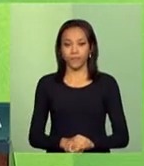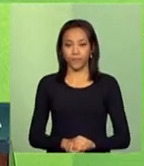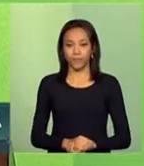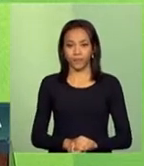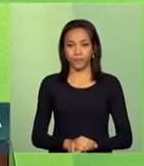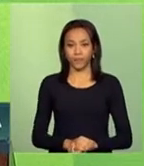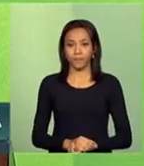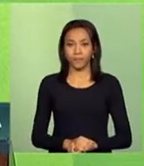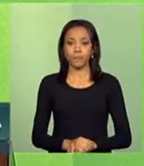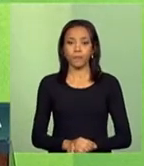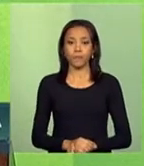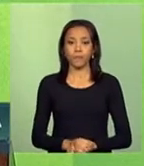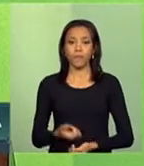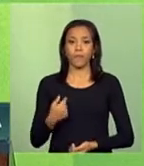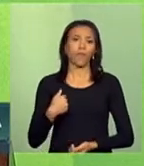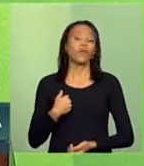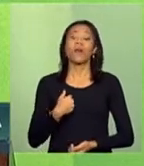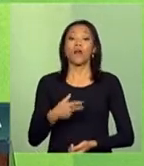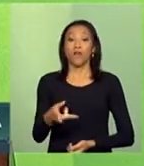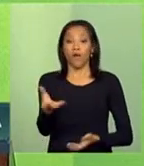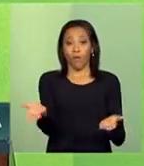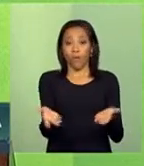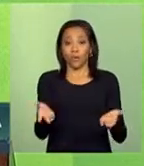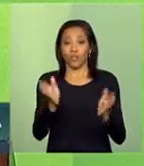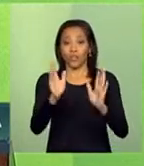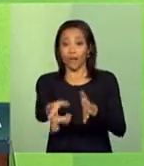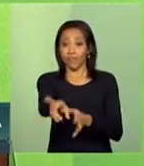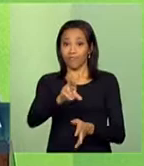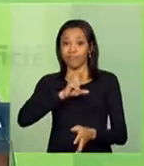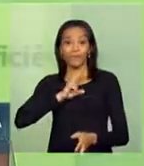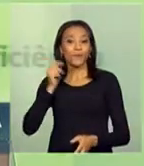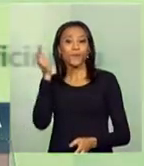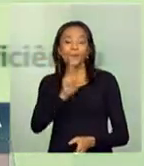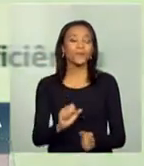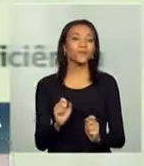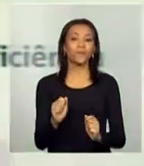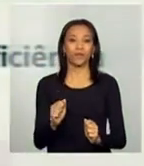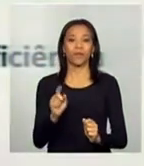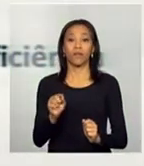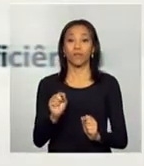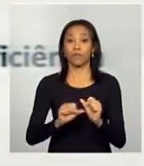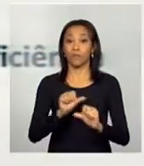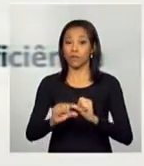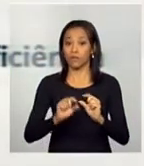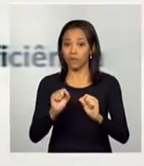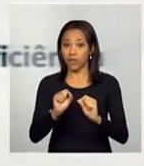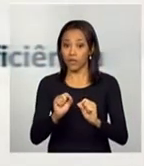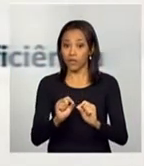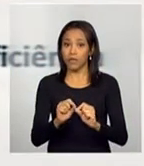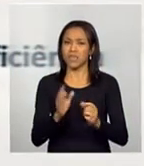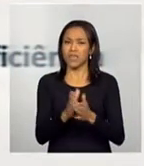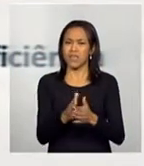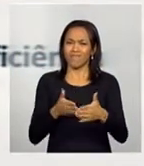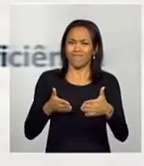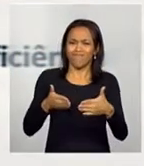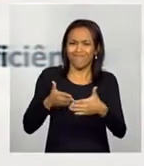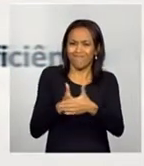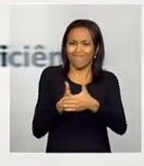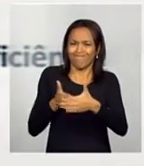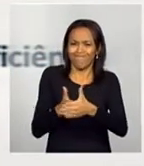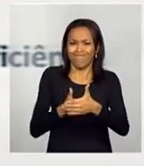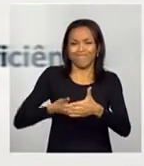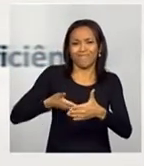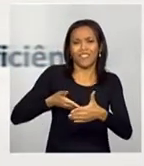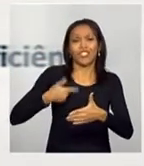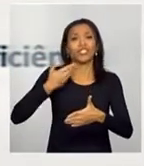Os resultados imediatos do novo marco, remoção dos entraves do setor. Nós